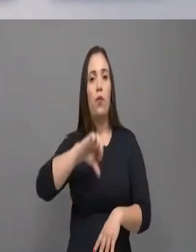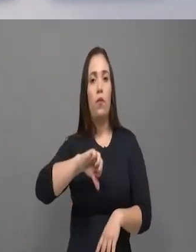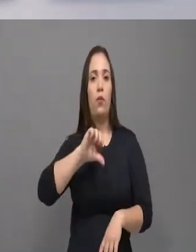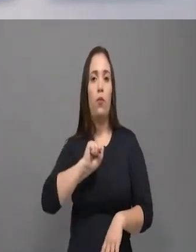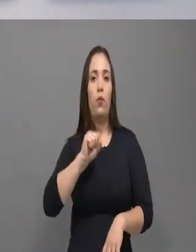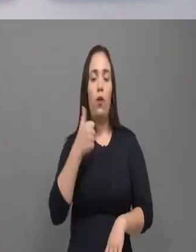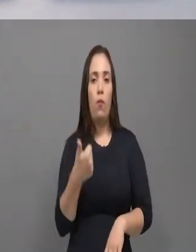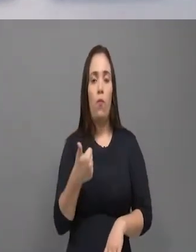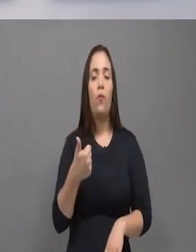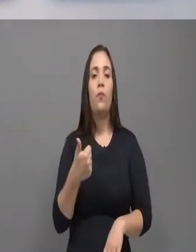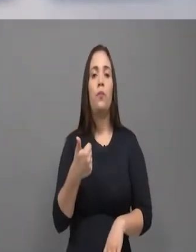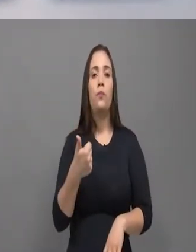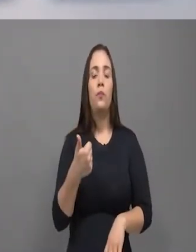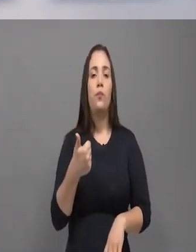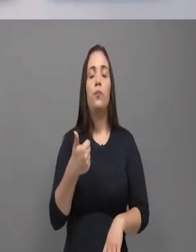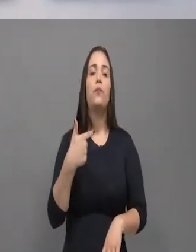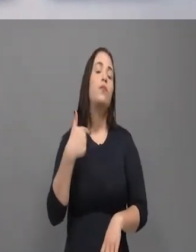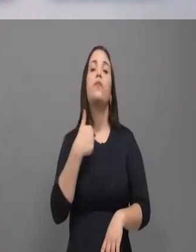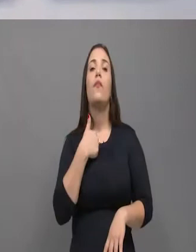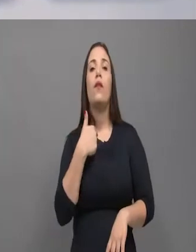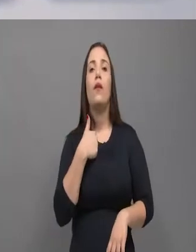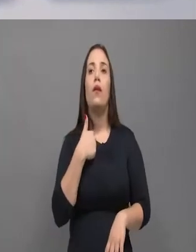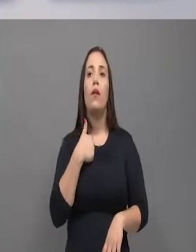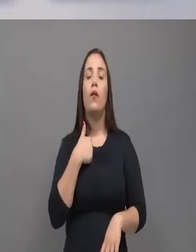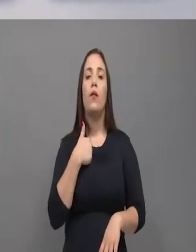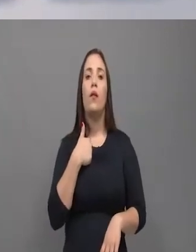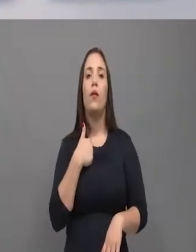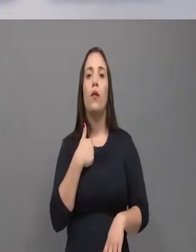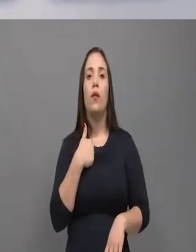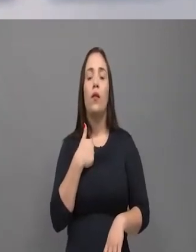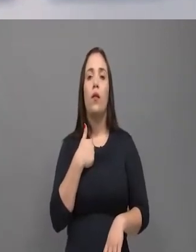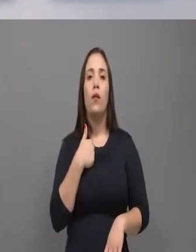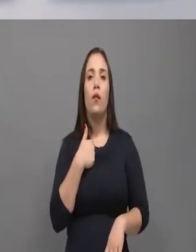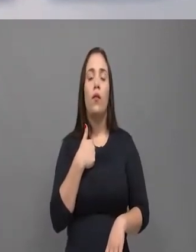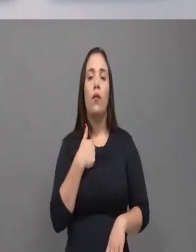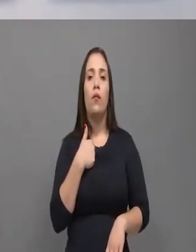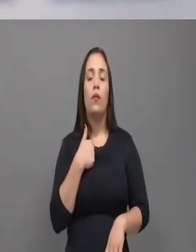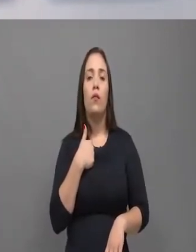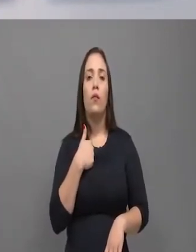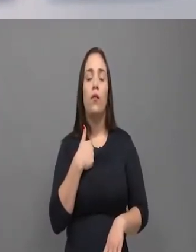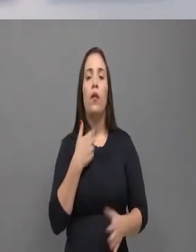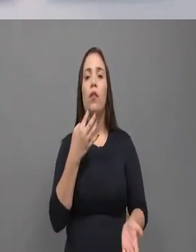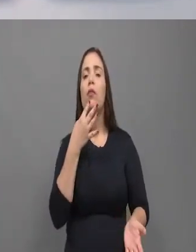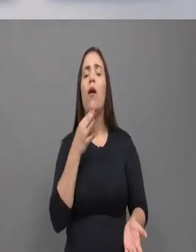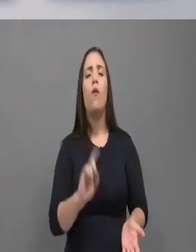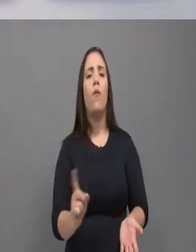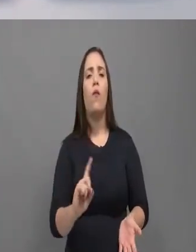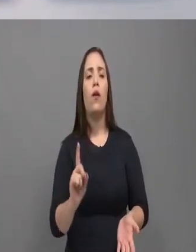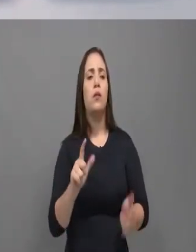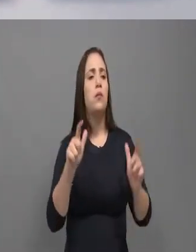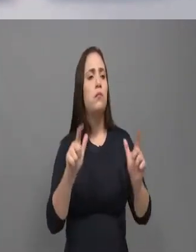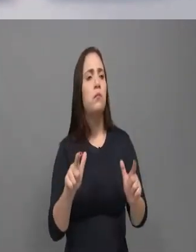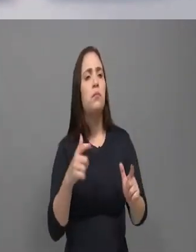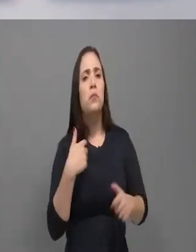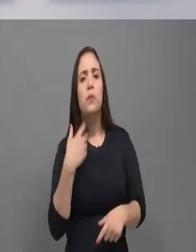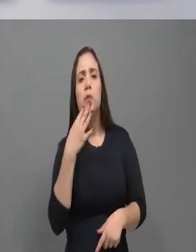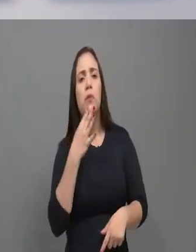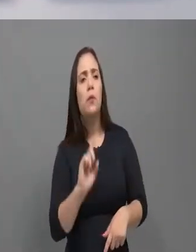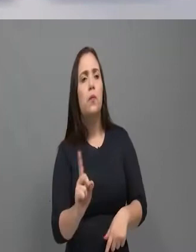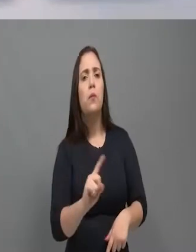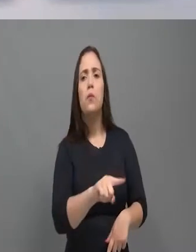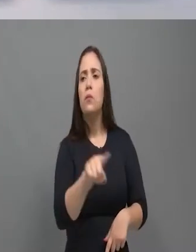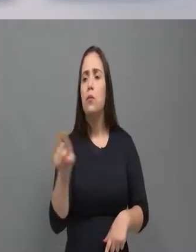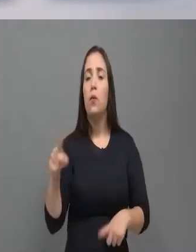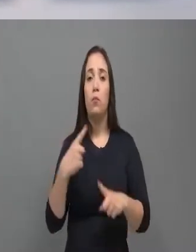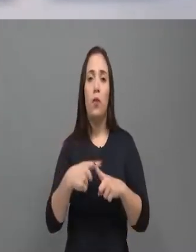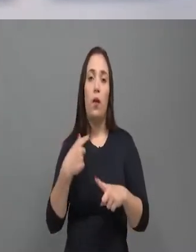em frente, o Isa Diogo, mas a verdade é que eu não tinha assim, a verdadeira, como é que se diz, isso